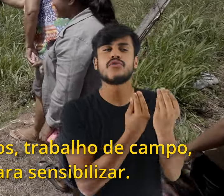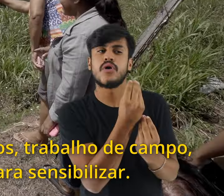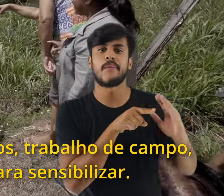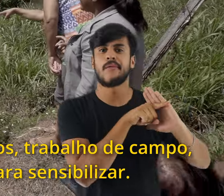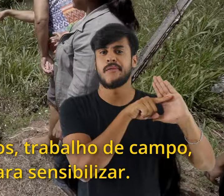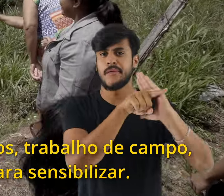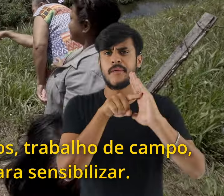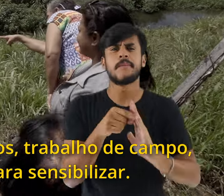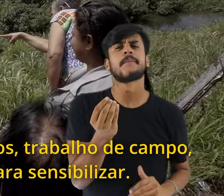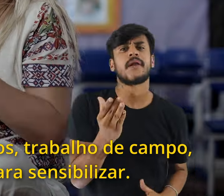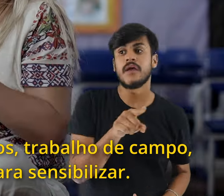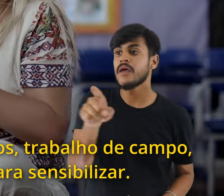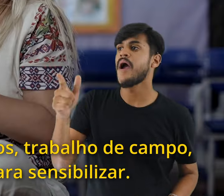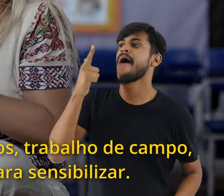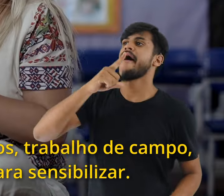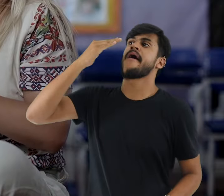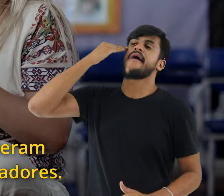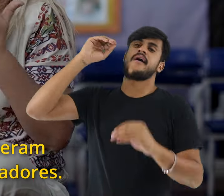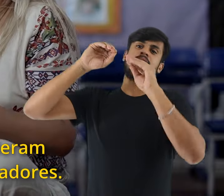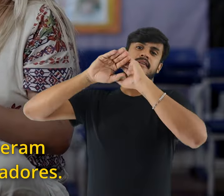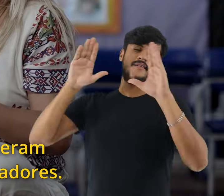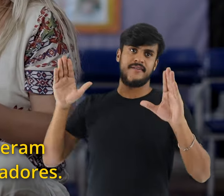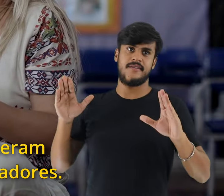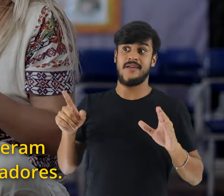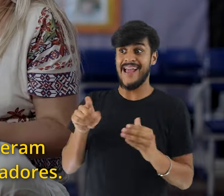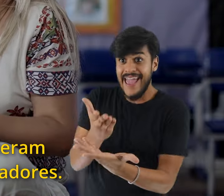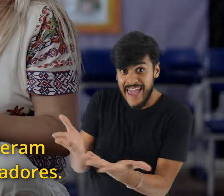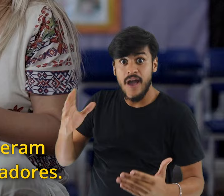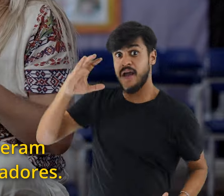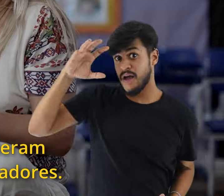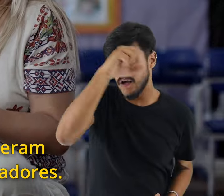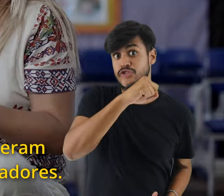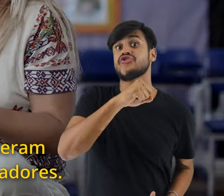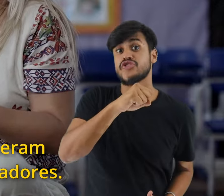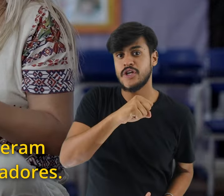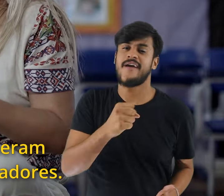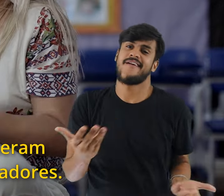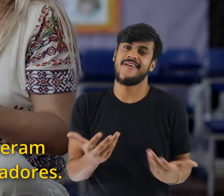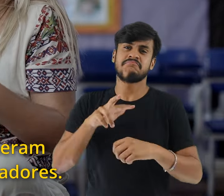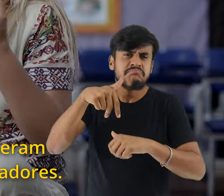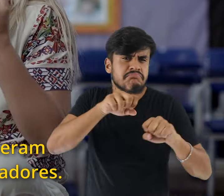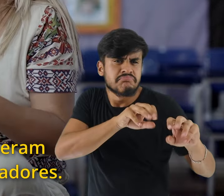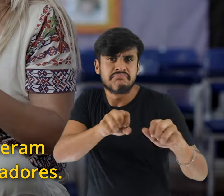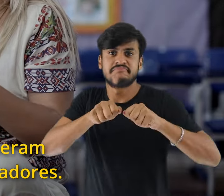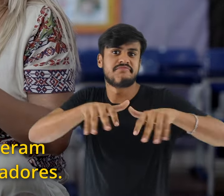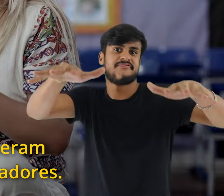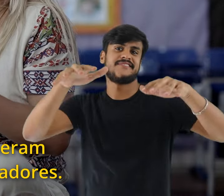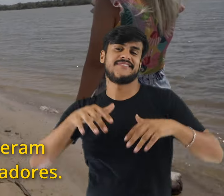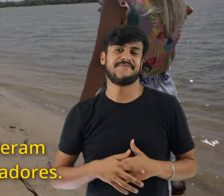comunidade, para sensibilizar. E eles compreenderam e hoje são